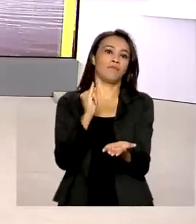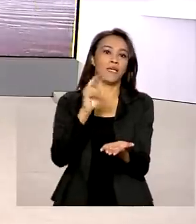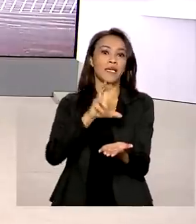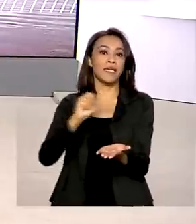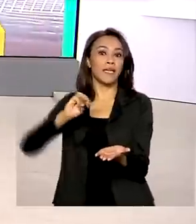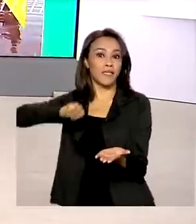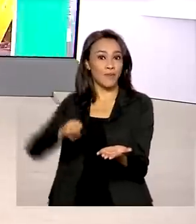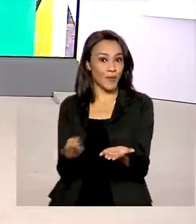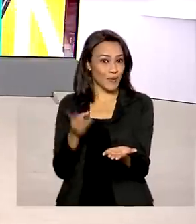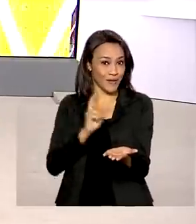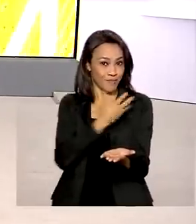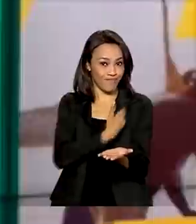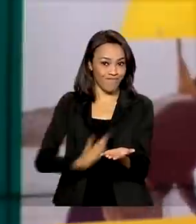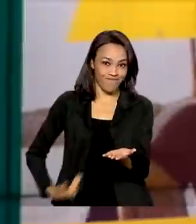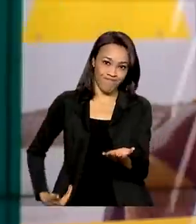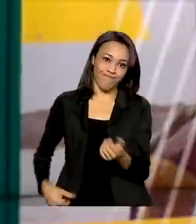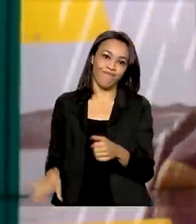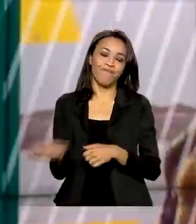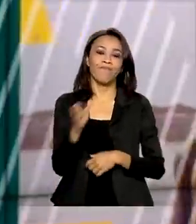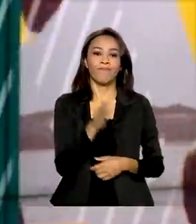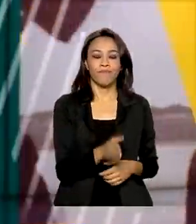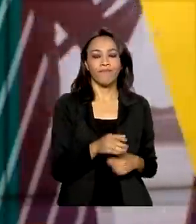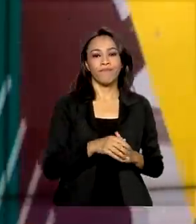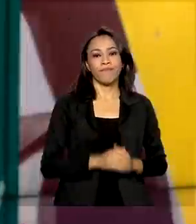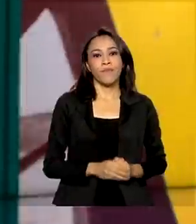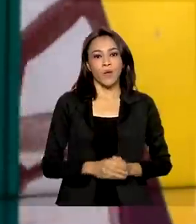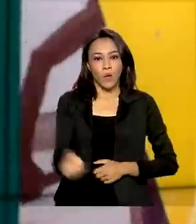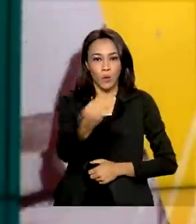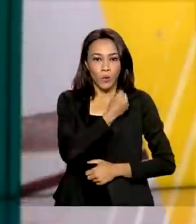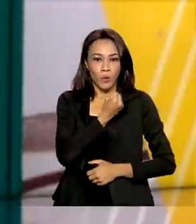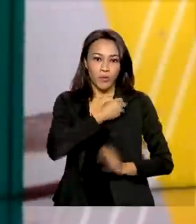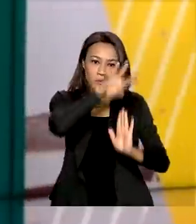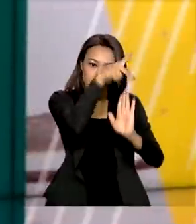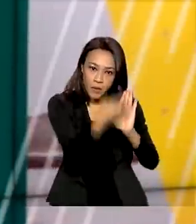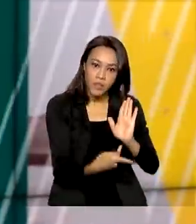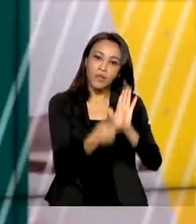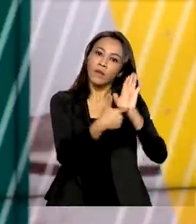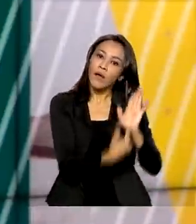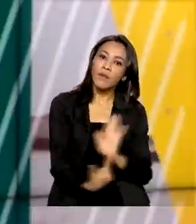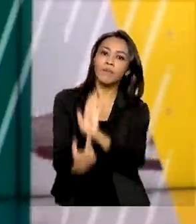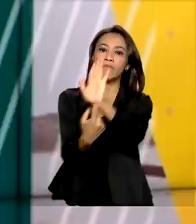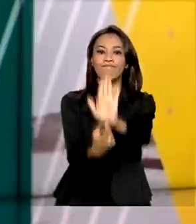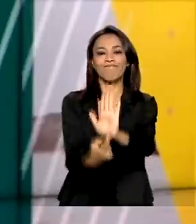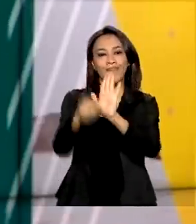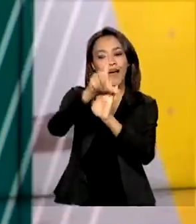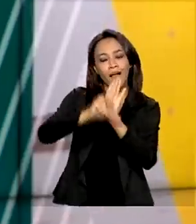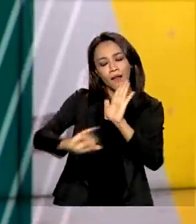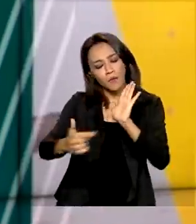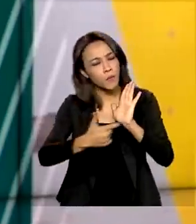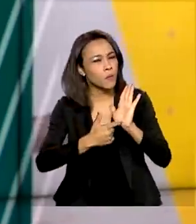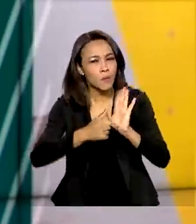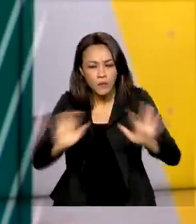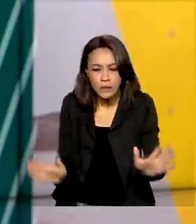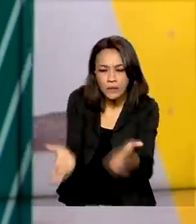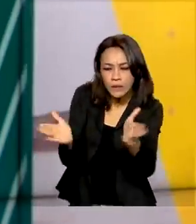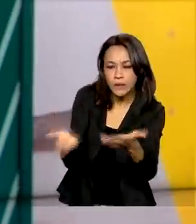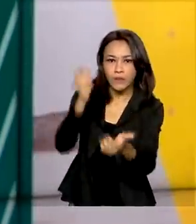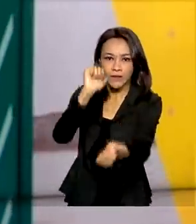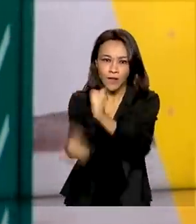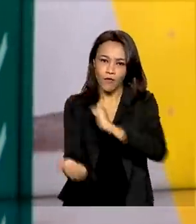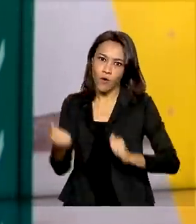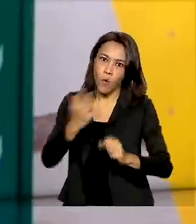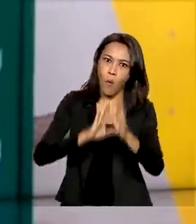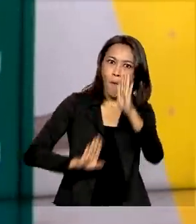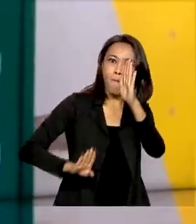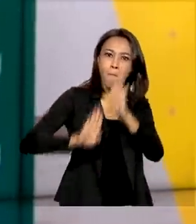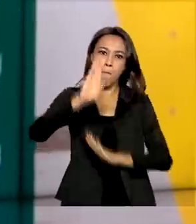bilhões. O número de projetos apresentados junto à Lei de Incentivo ao Esporte foi recorde